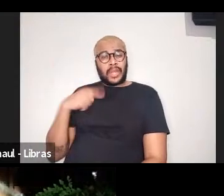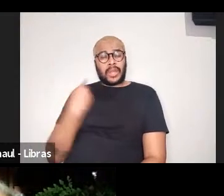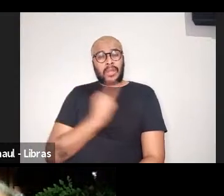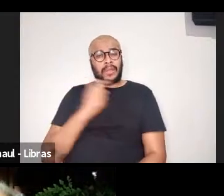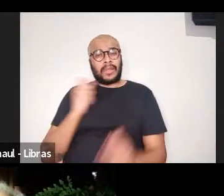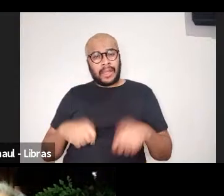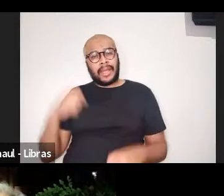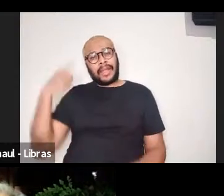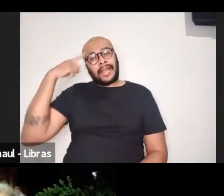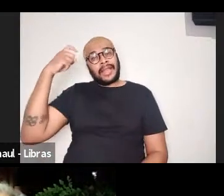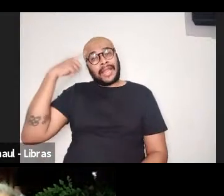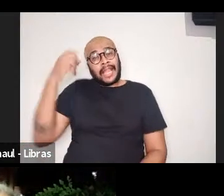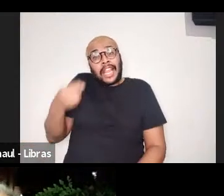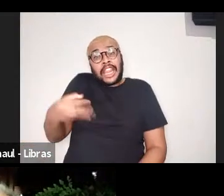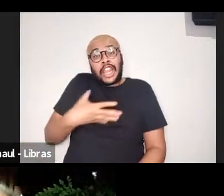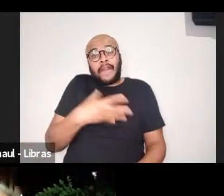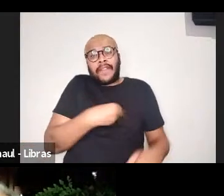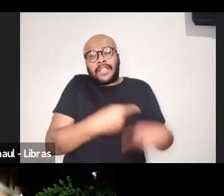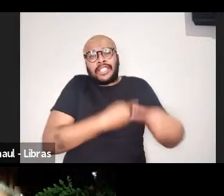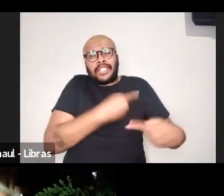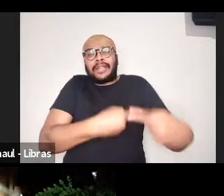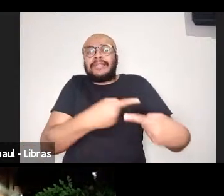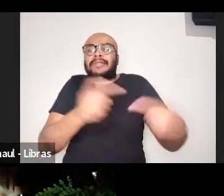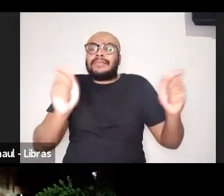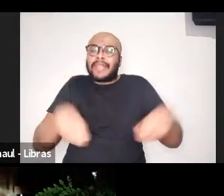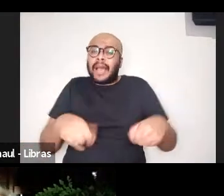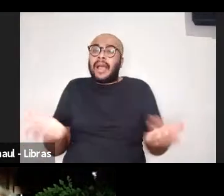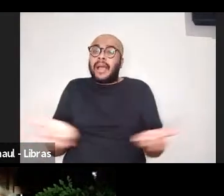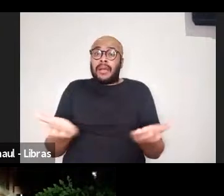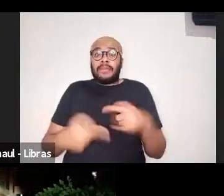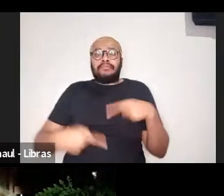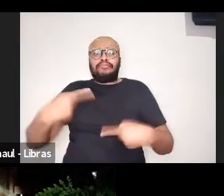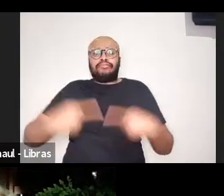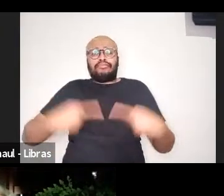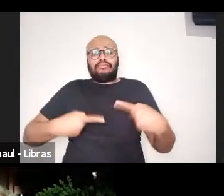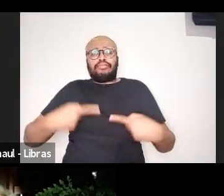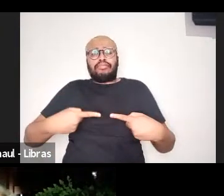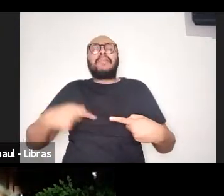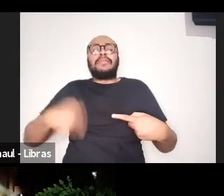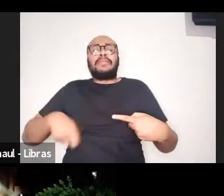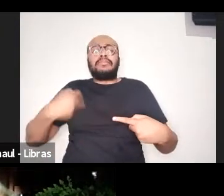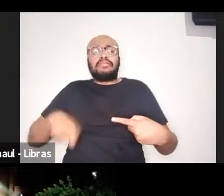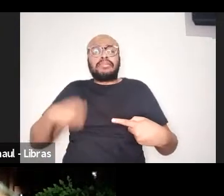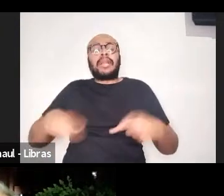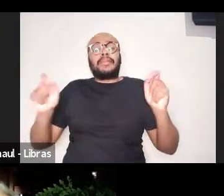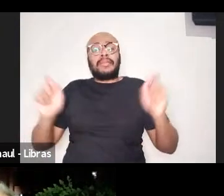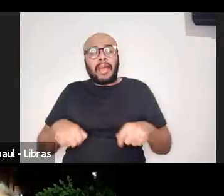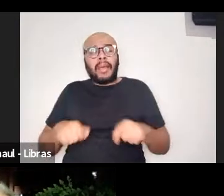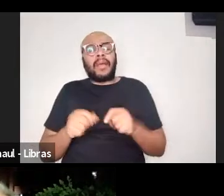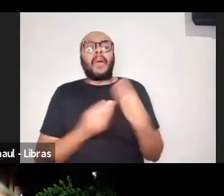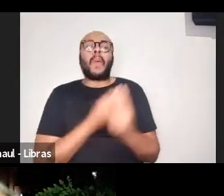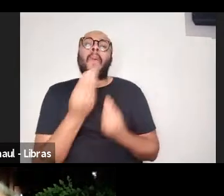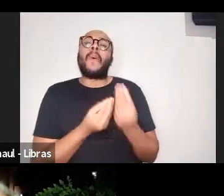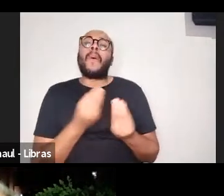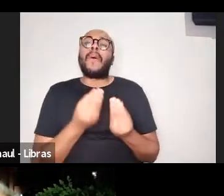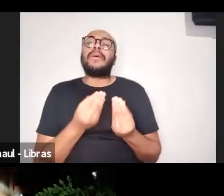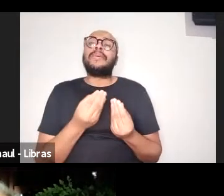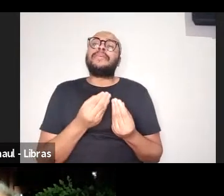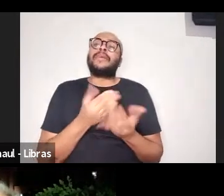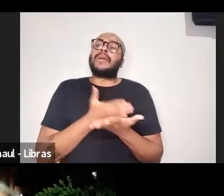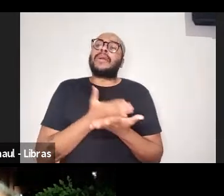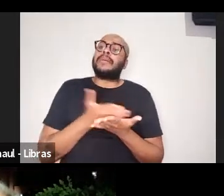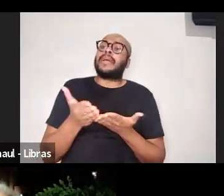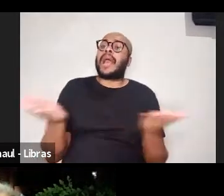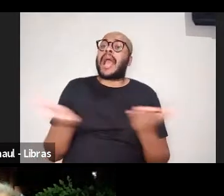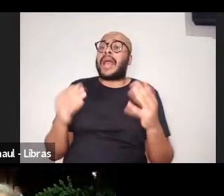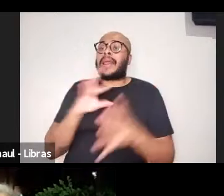das novas gerações que chegam agora no debate, que precisam, de alguma maneira, serem situadas nesse